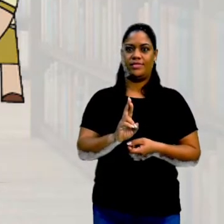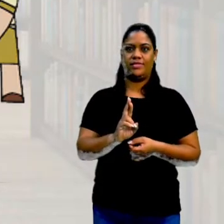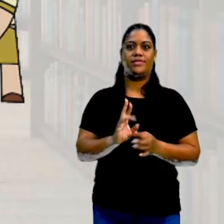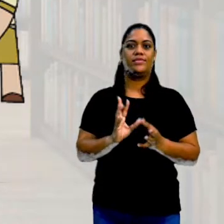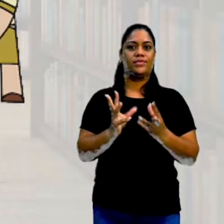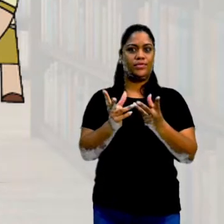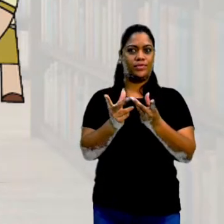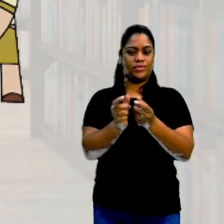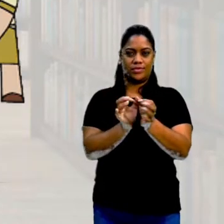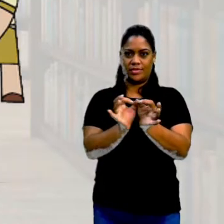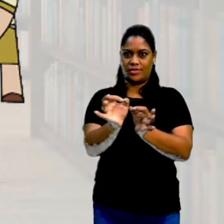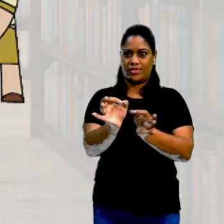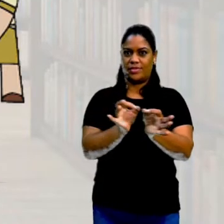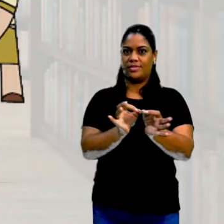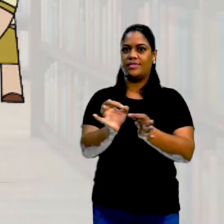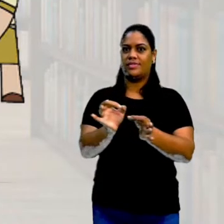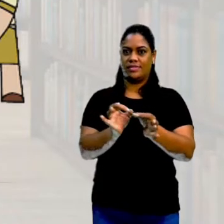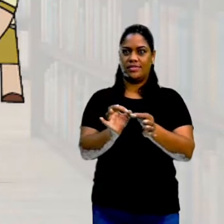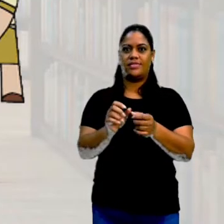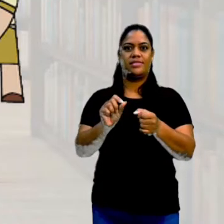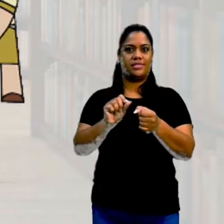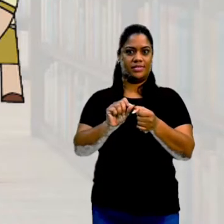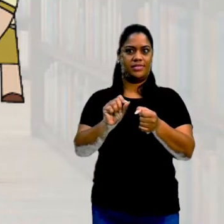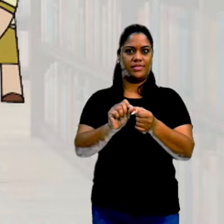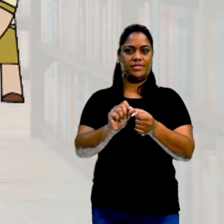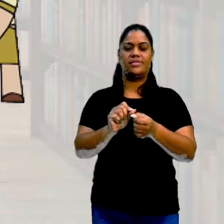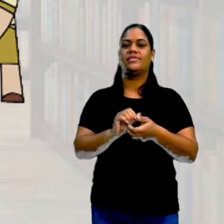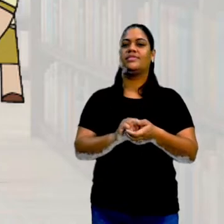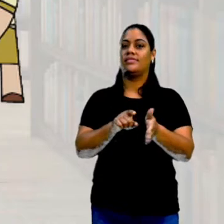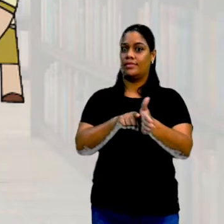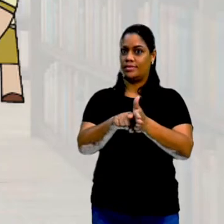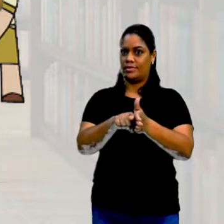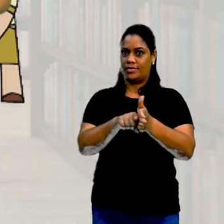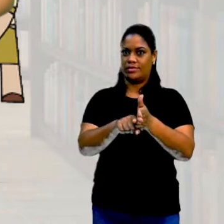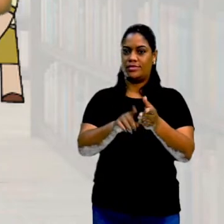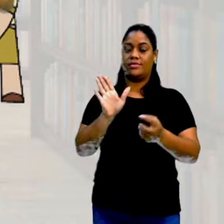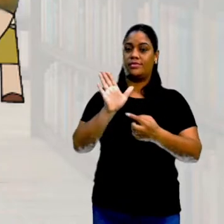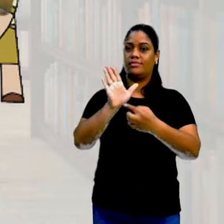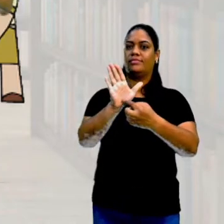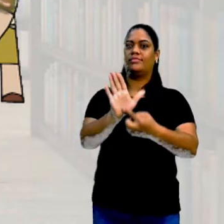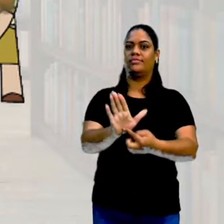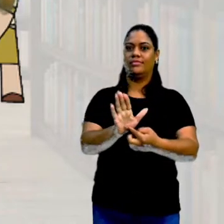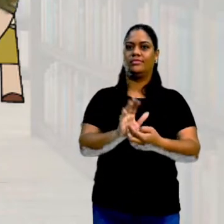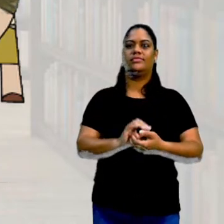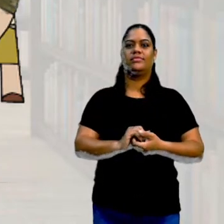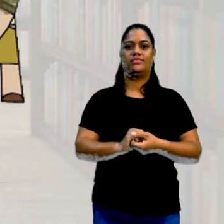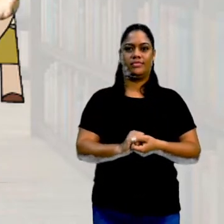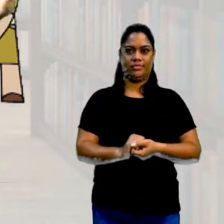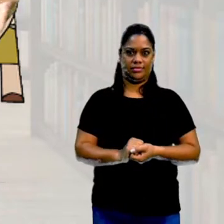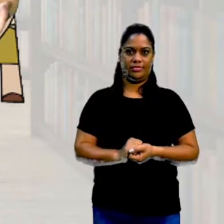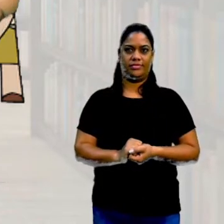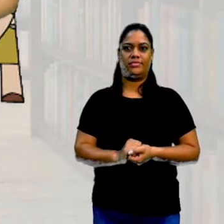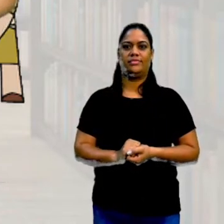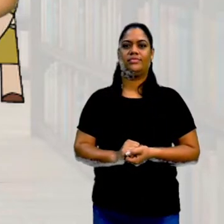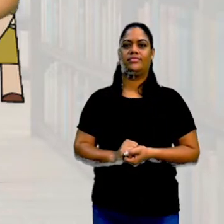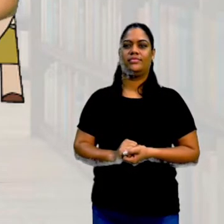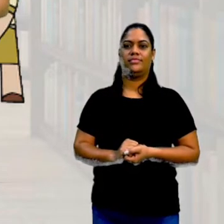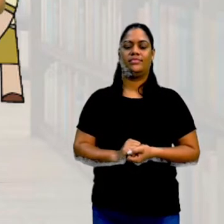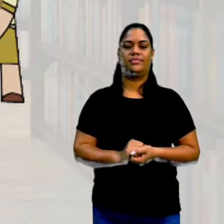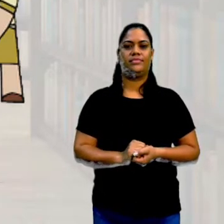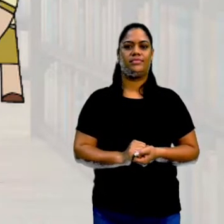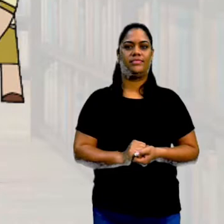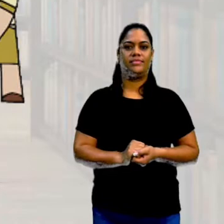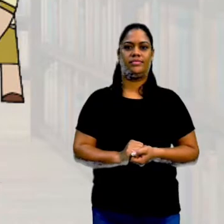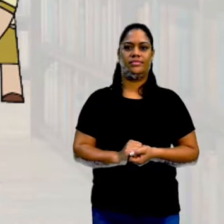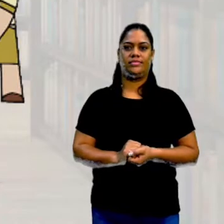vai organizar para compor a pesquisa dela. Está certo? Isso aí a gente chama de coletar as respostas.